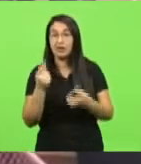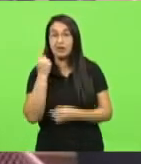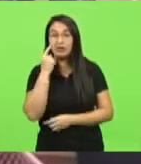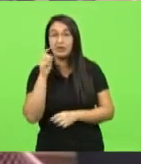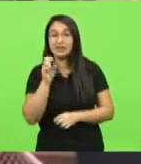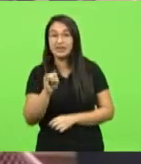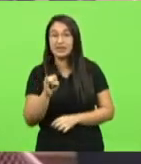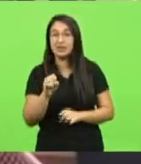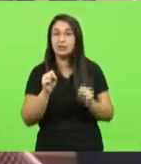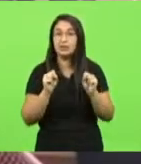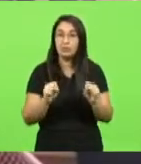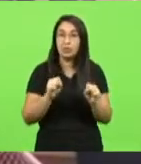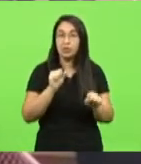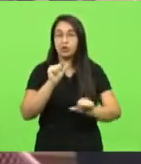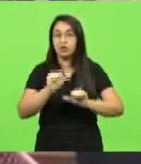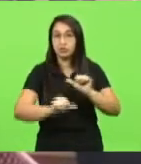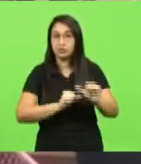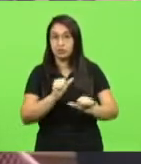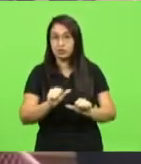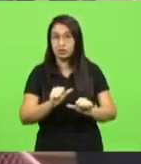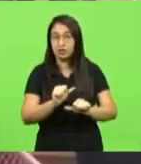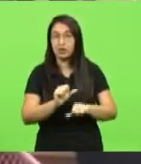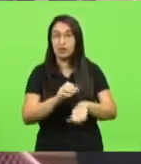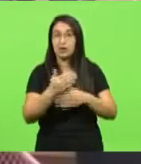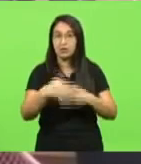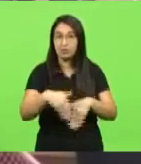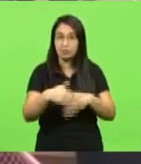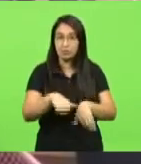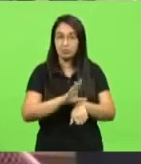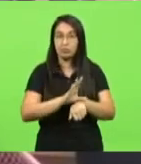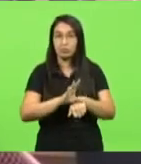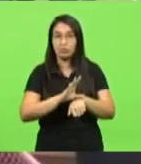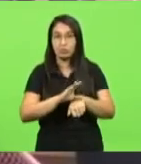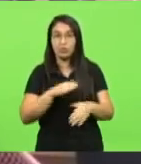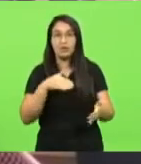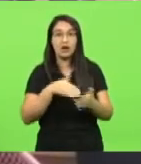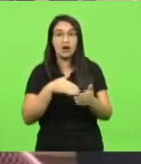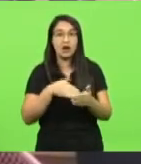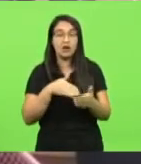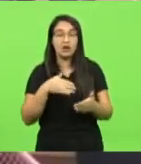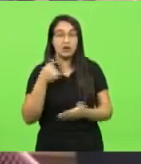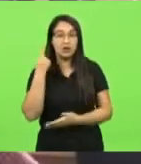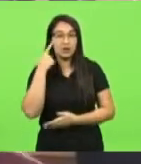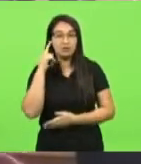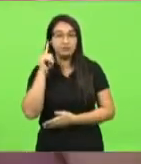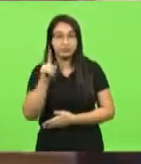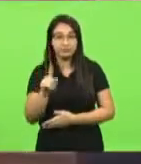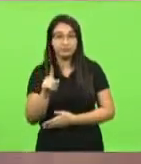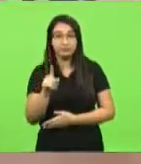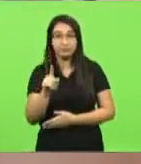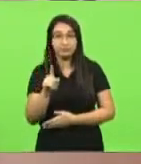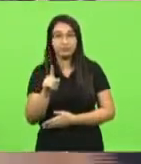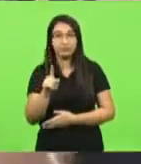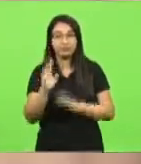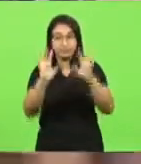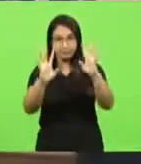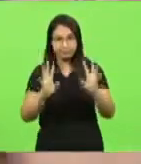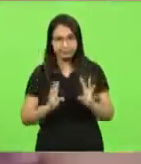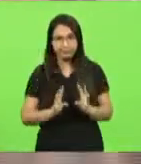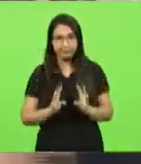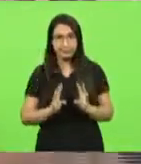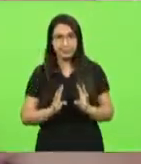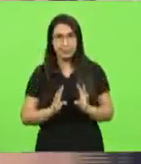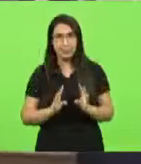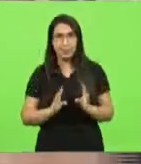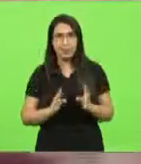deste concurso dos que estão lá até o dia que entre o novo concurso. Pai, escuta aqui, deixa eu dizer uma coisa aqui, por isso